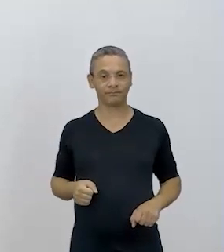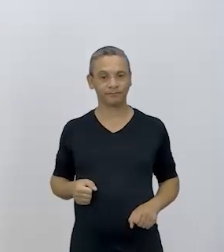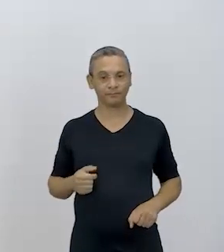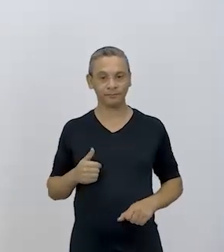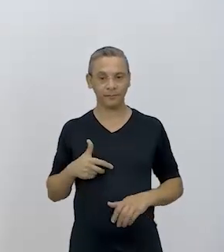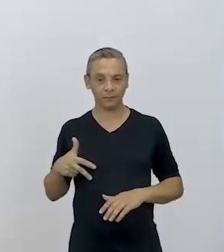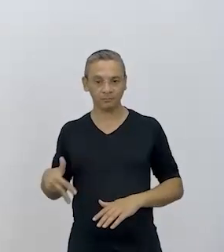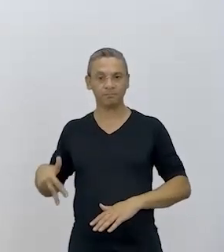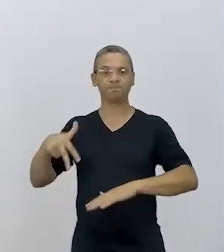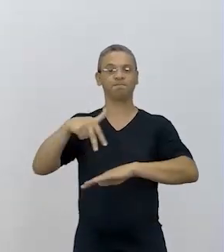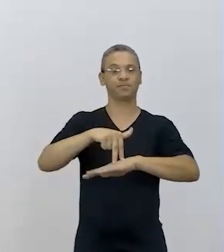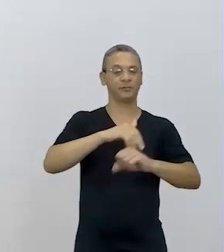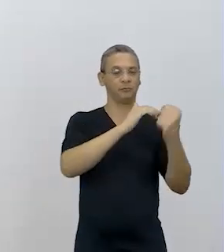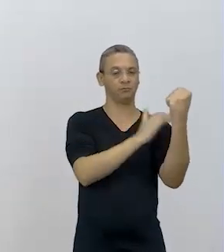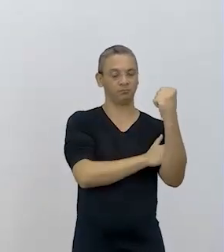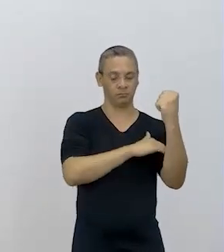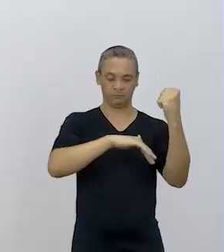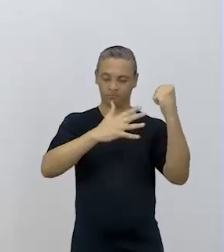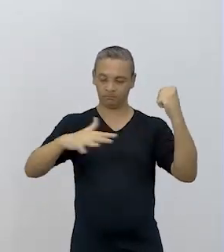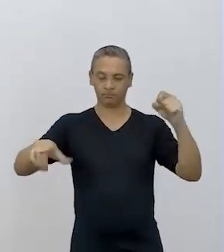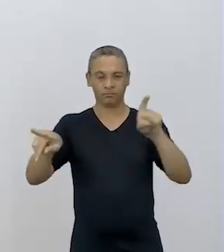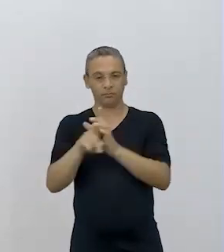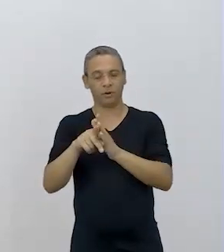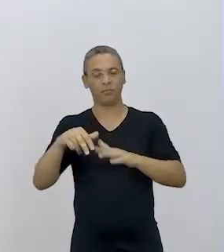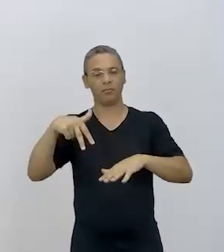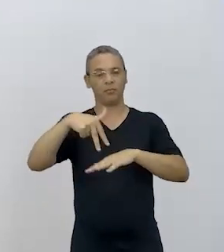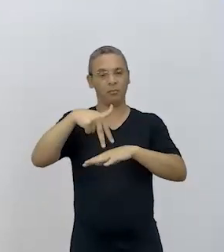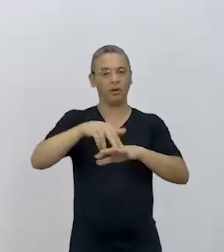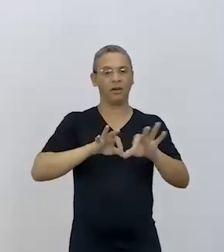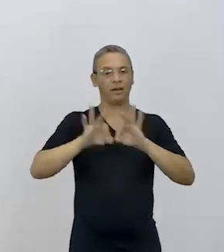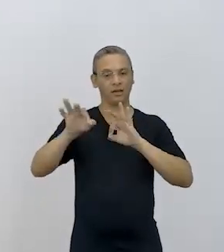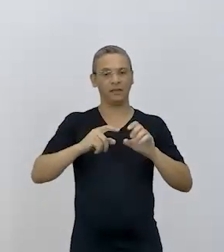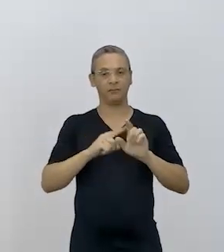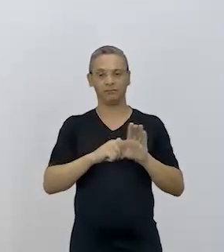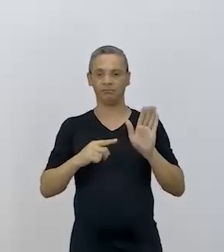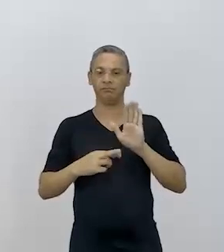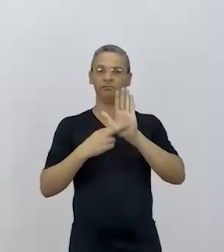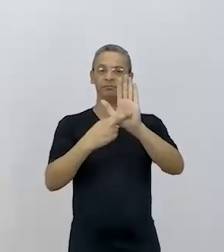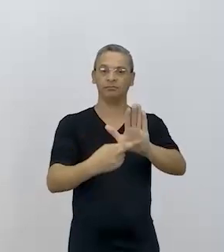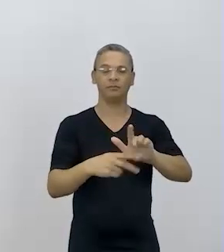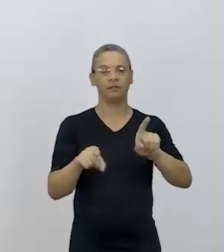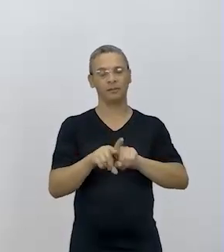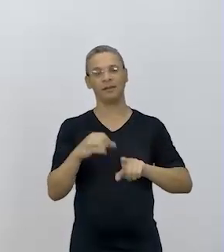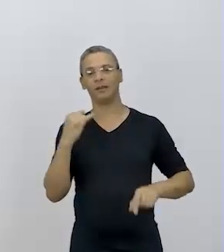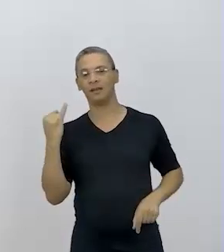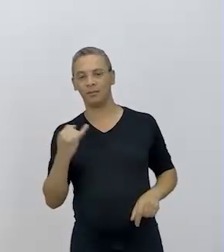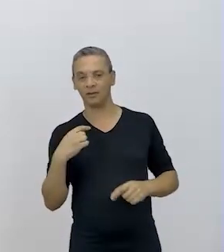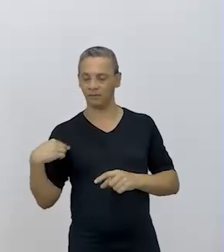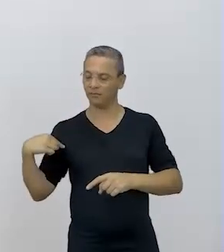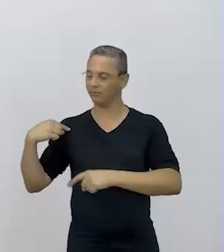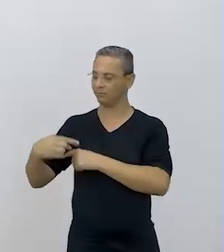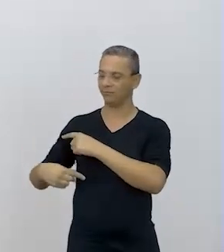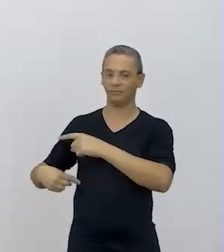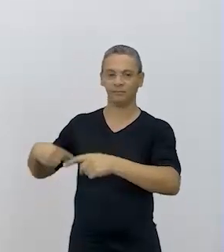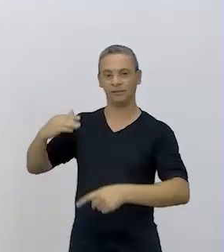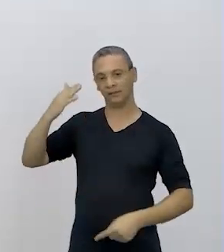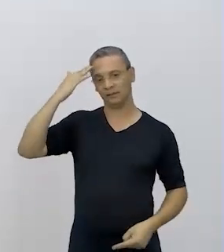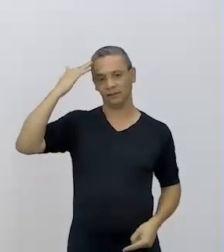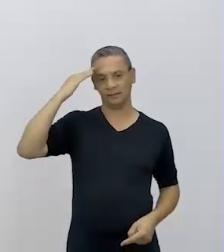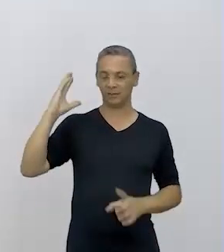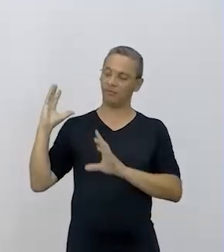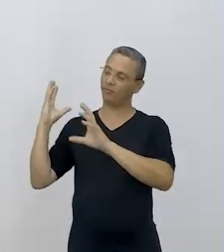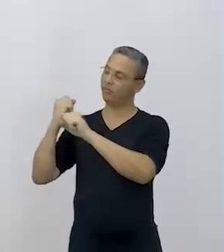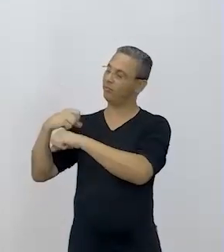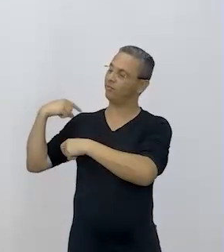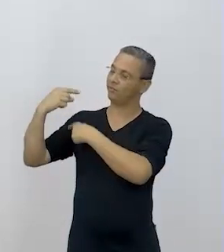protagonismo é dado às mulheres também. Sim. As técnicas de saberes, elas foram passadas de geração em geração, mas para todos, homens e mulheres,